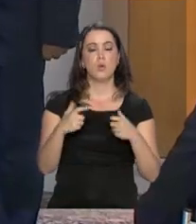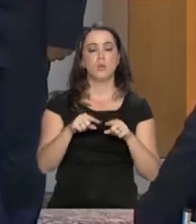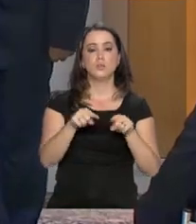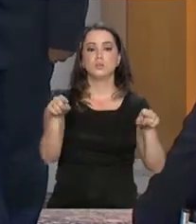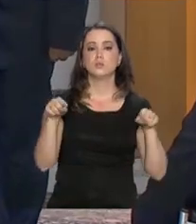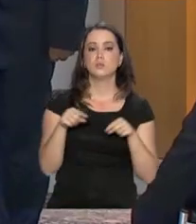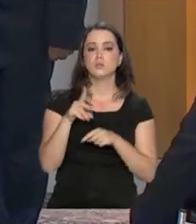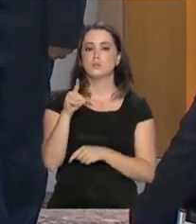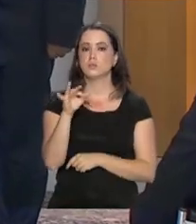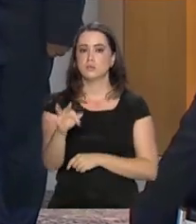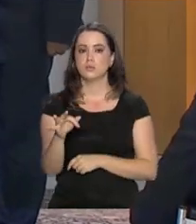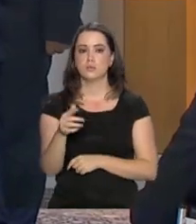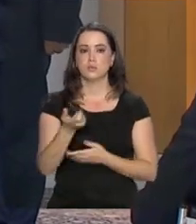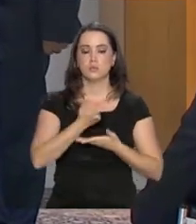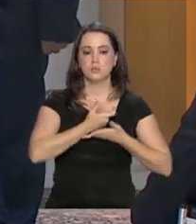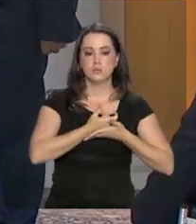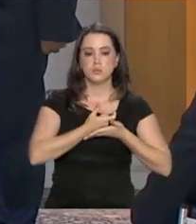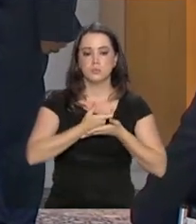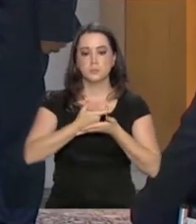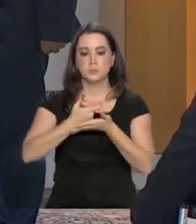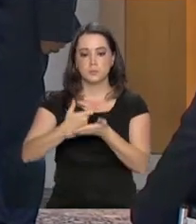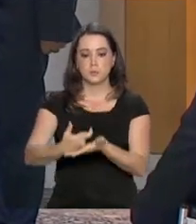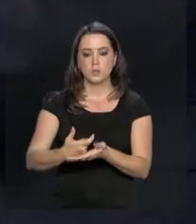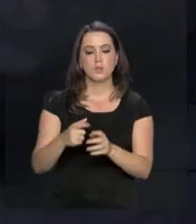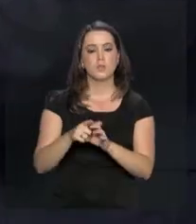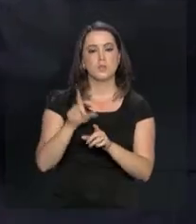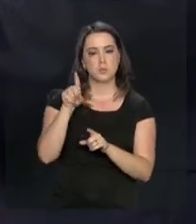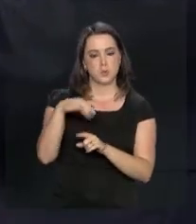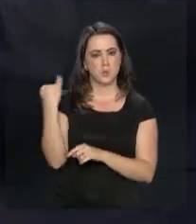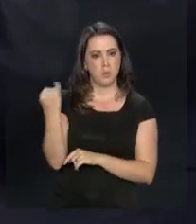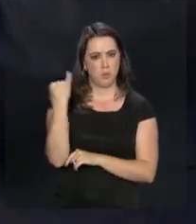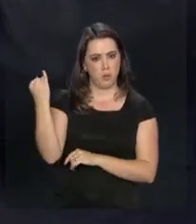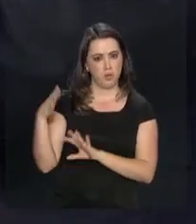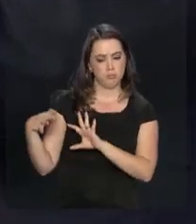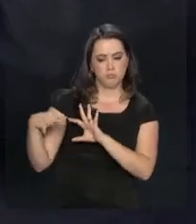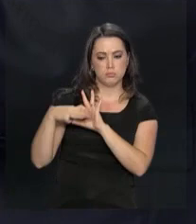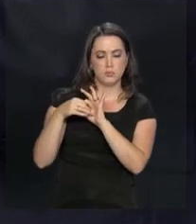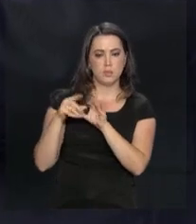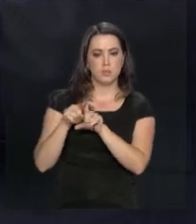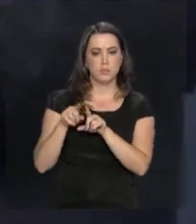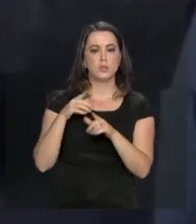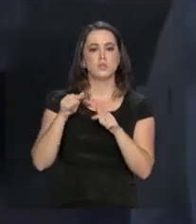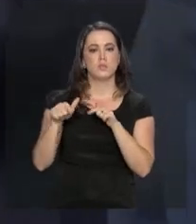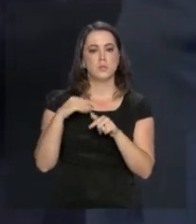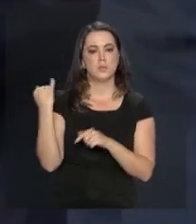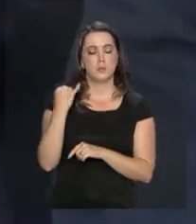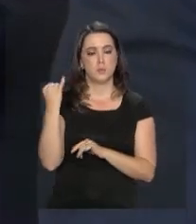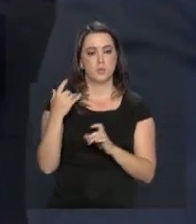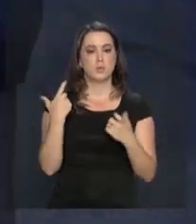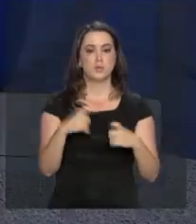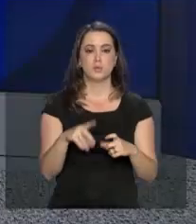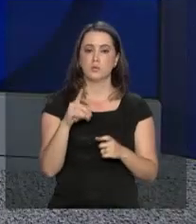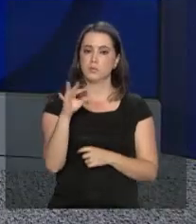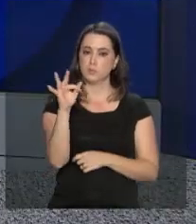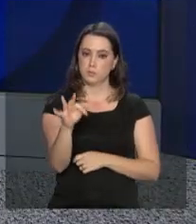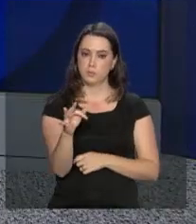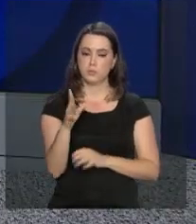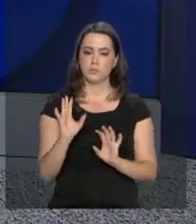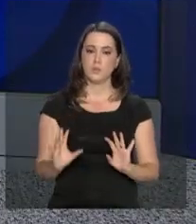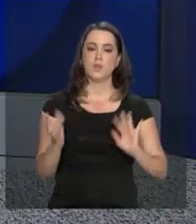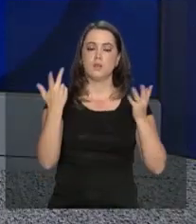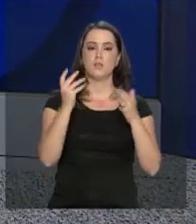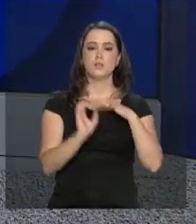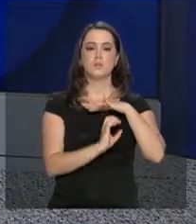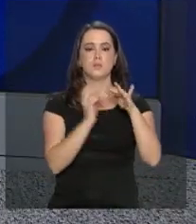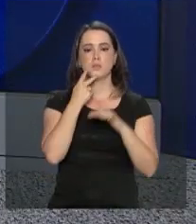Logistas do Distrito Federal o título de sócio honorário, em reconhecimento ao trabalho prestado na região. Na solenidade, os